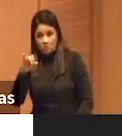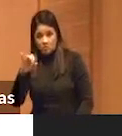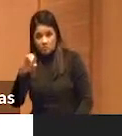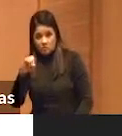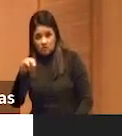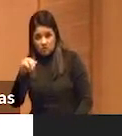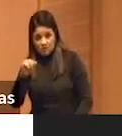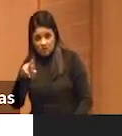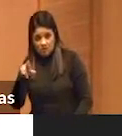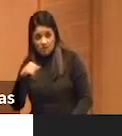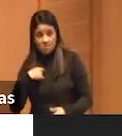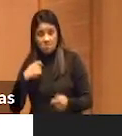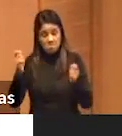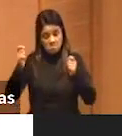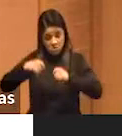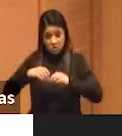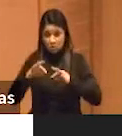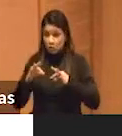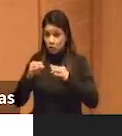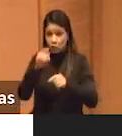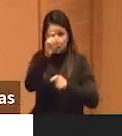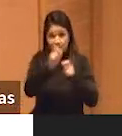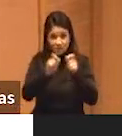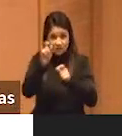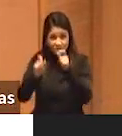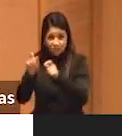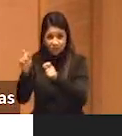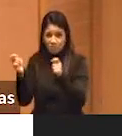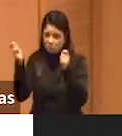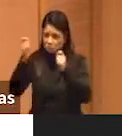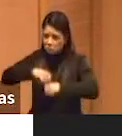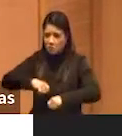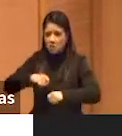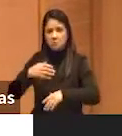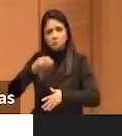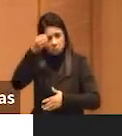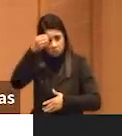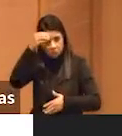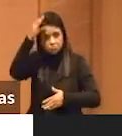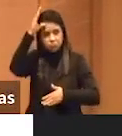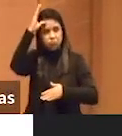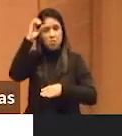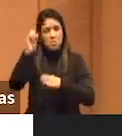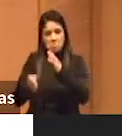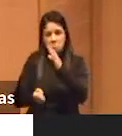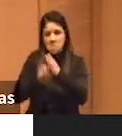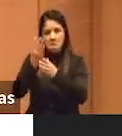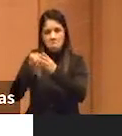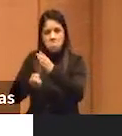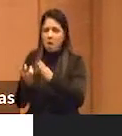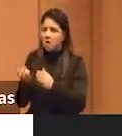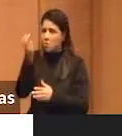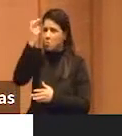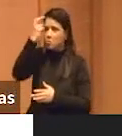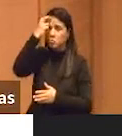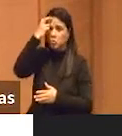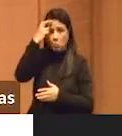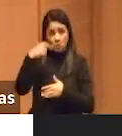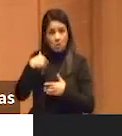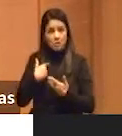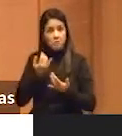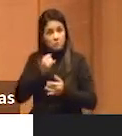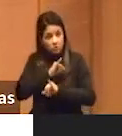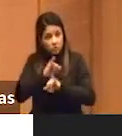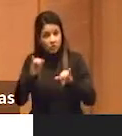grande potencial, todos, todos, todo mundo é produtor de conhecimento, produtor de culturas e conhecimentos, como eu digo,